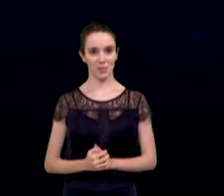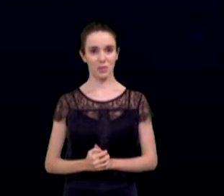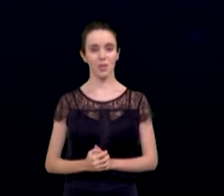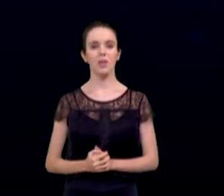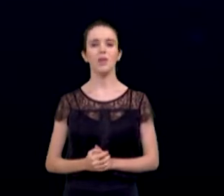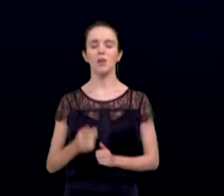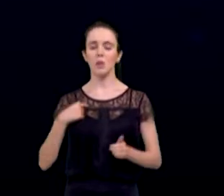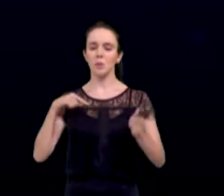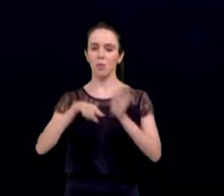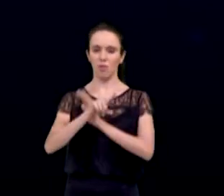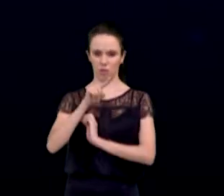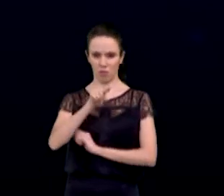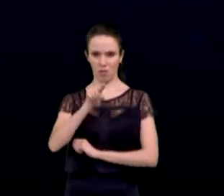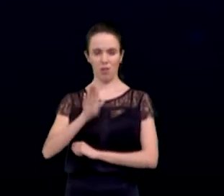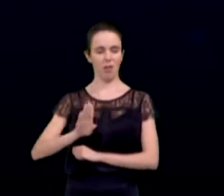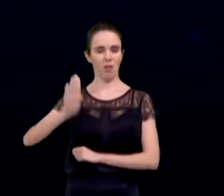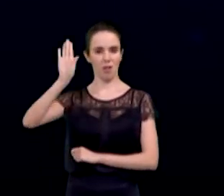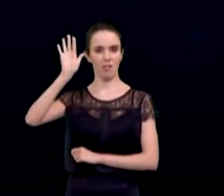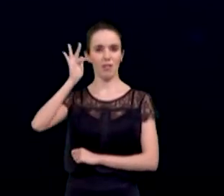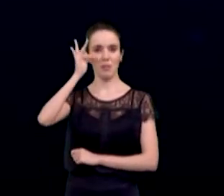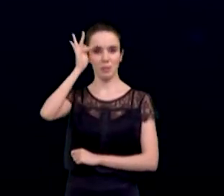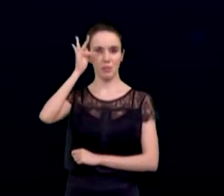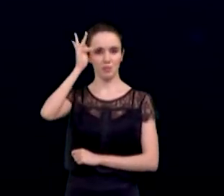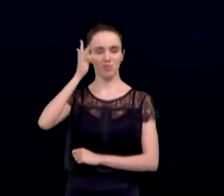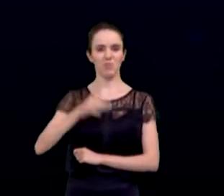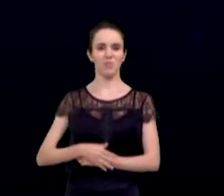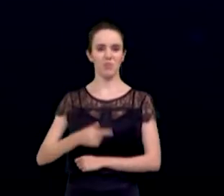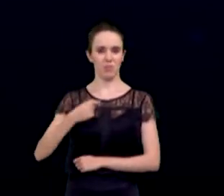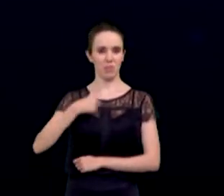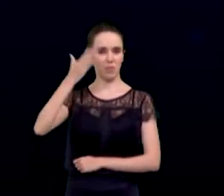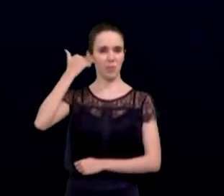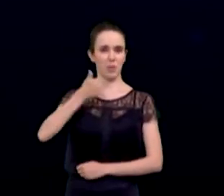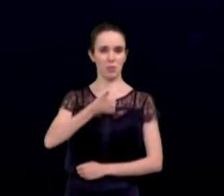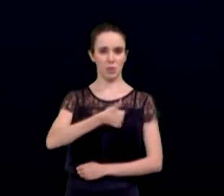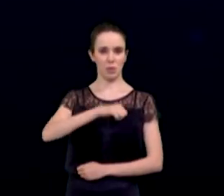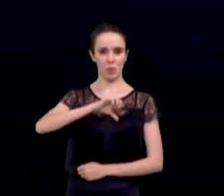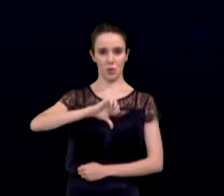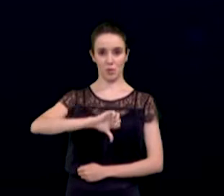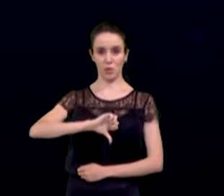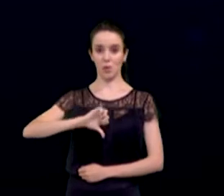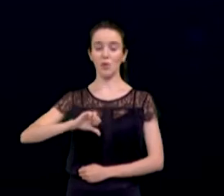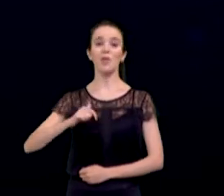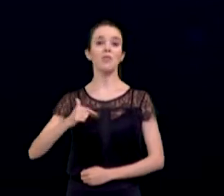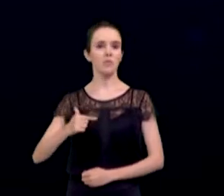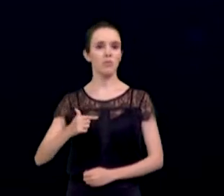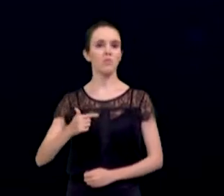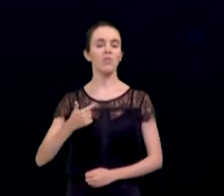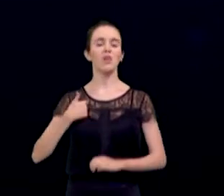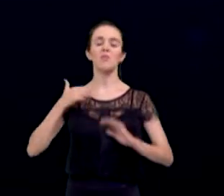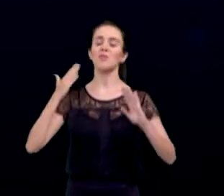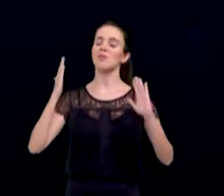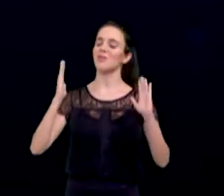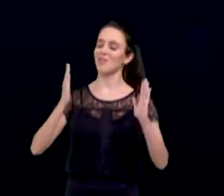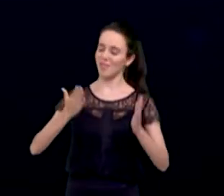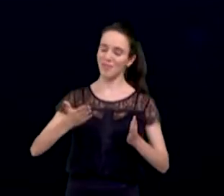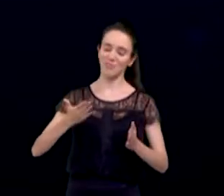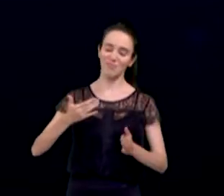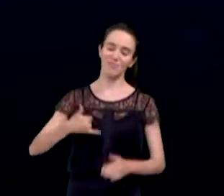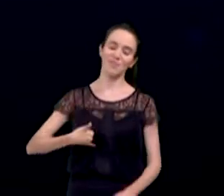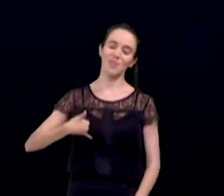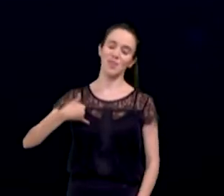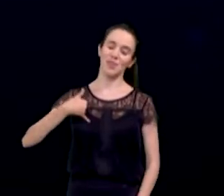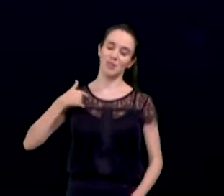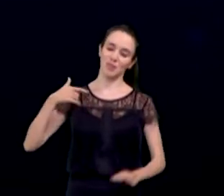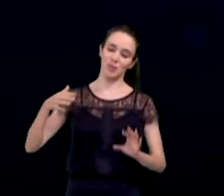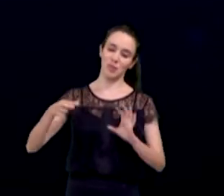Candidato Felício, eu, em 1997, tive a honra de participar do governo do